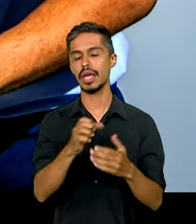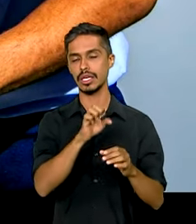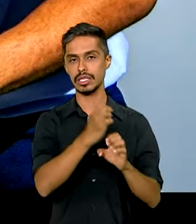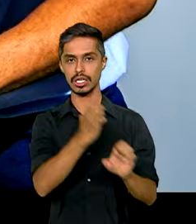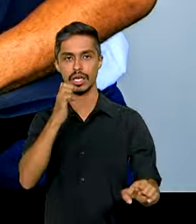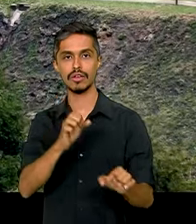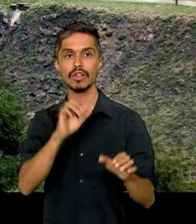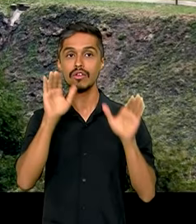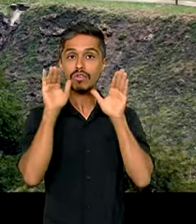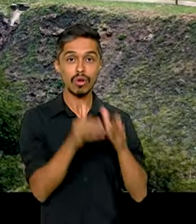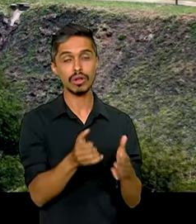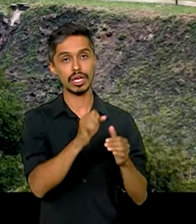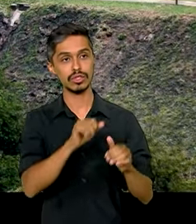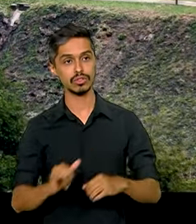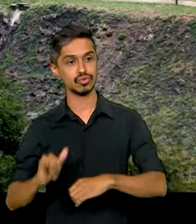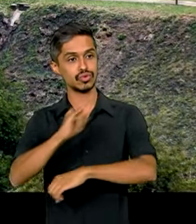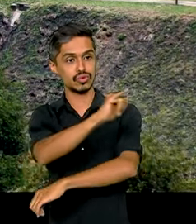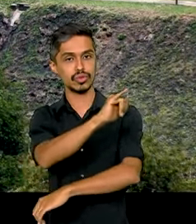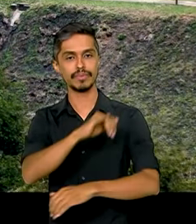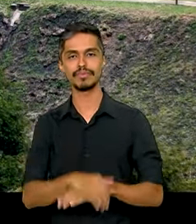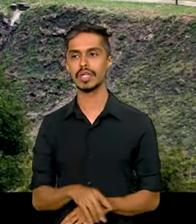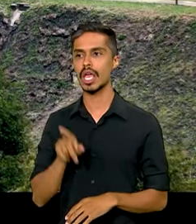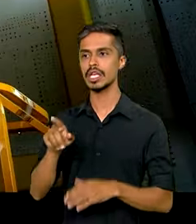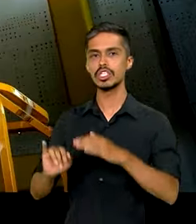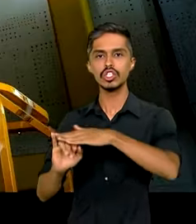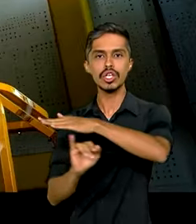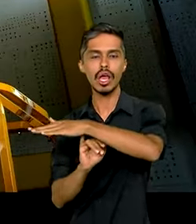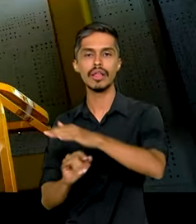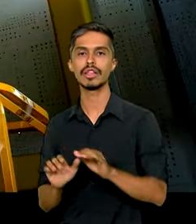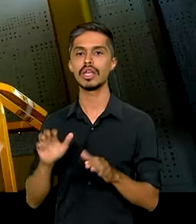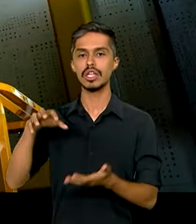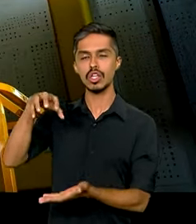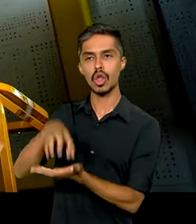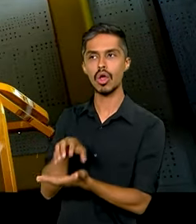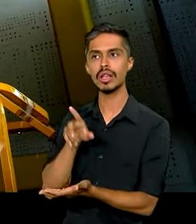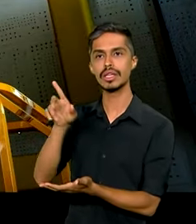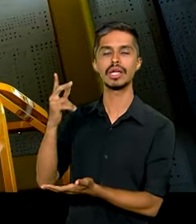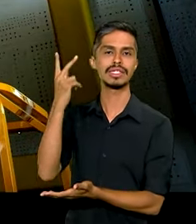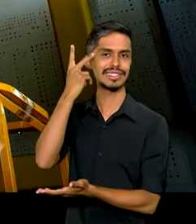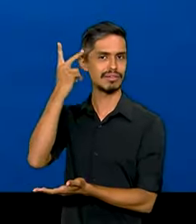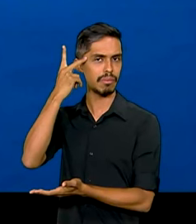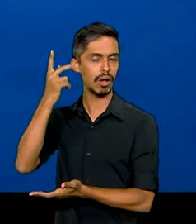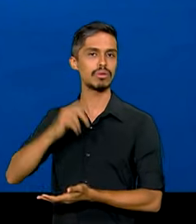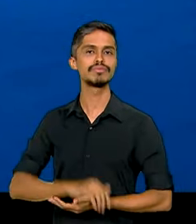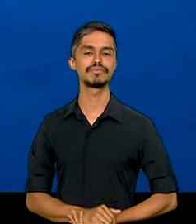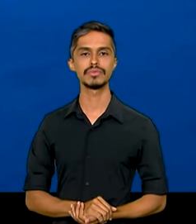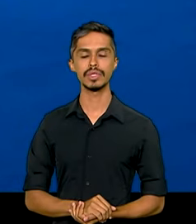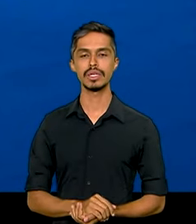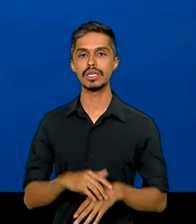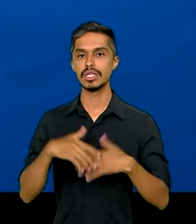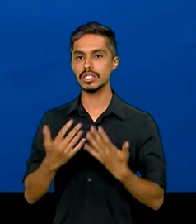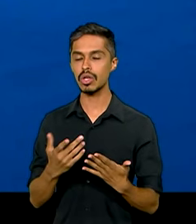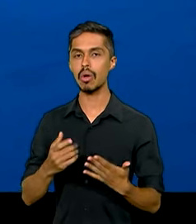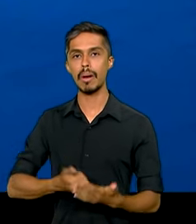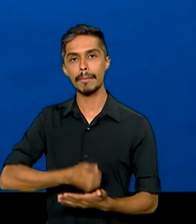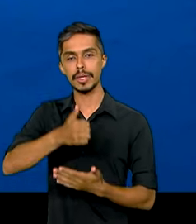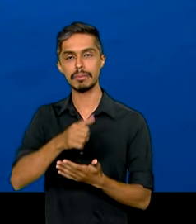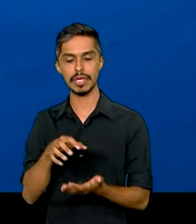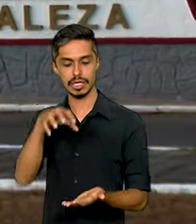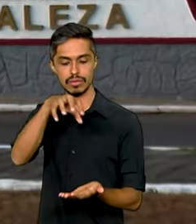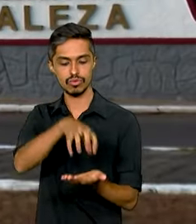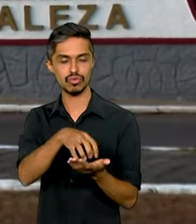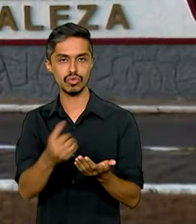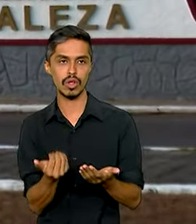a aeroespacial. O Instituto, que tem sede em São José dos Campos, no interior de São Paulo, ganhará sua primeira unidade